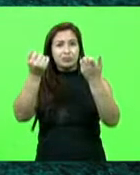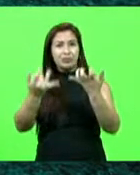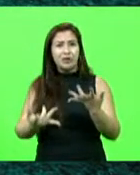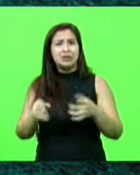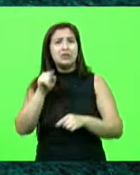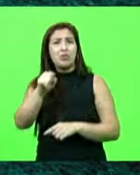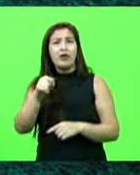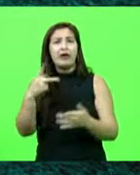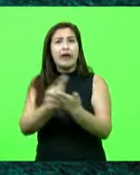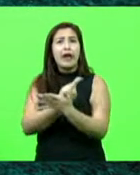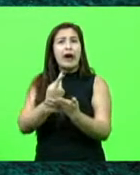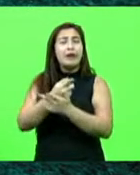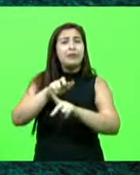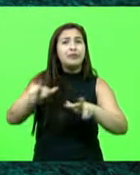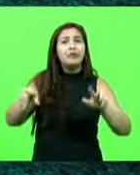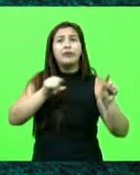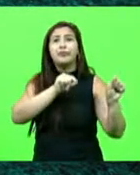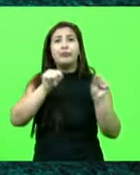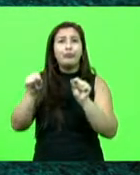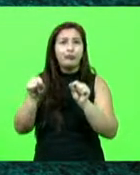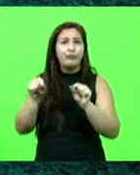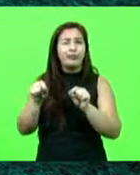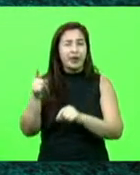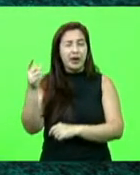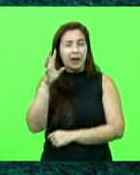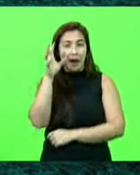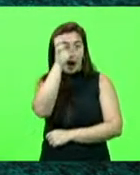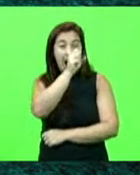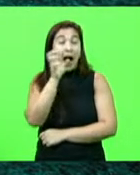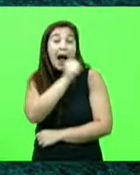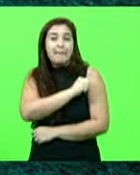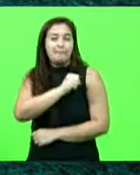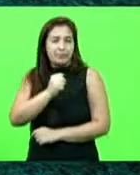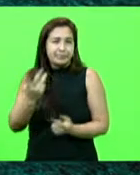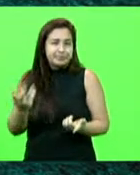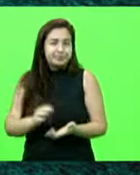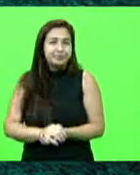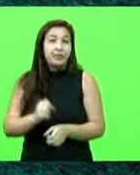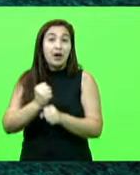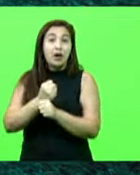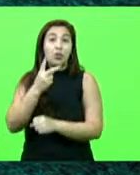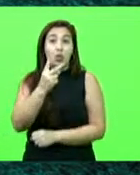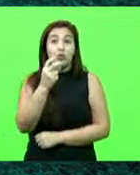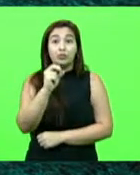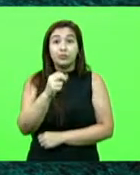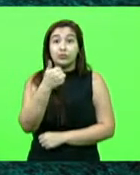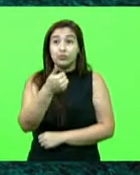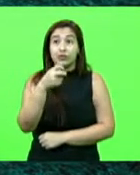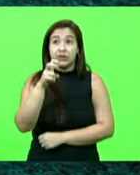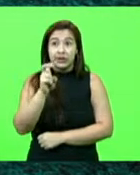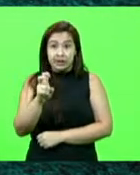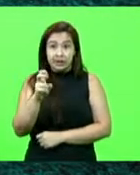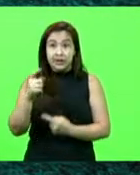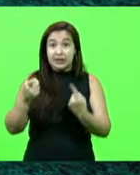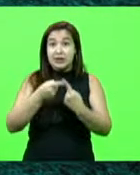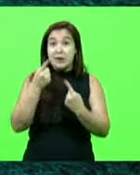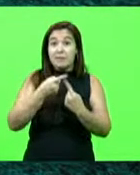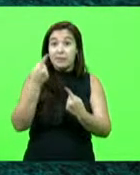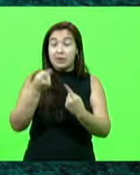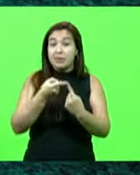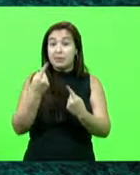Então, só para os senhores darem uma rápida observada em quem é esse vereador. Em 2015, primeiro registro da ficha criminal dele,